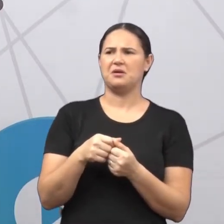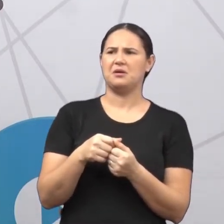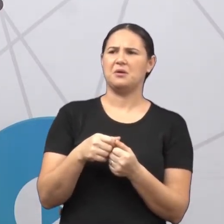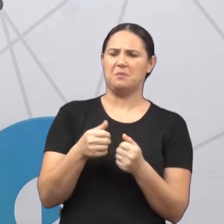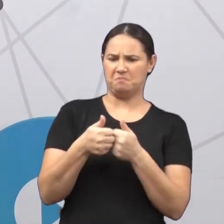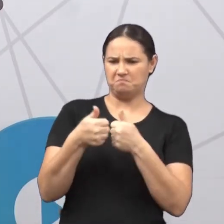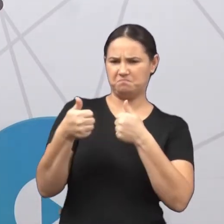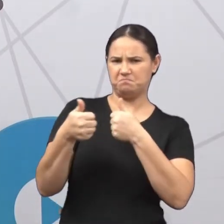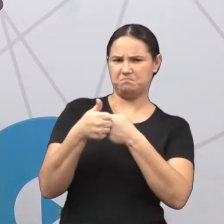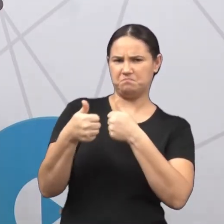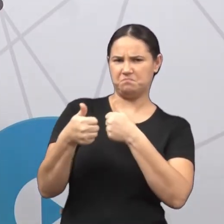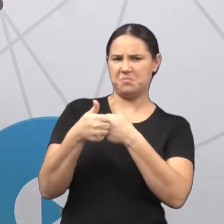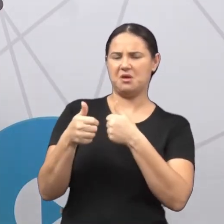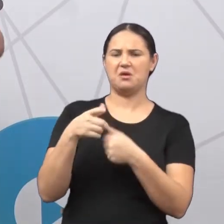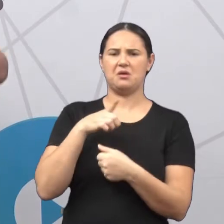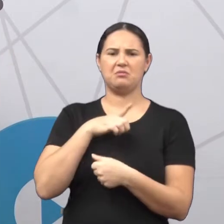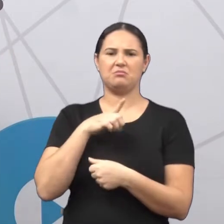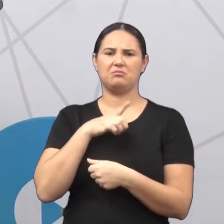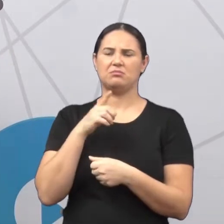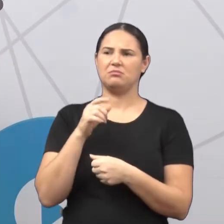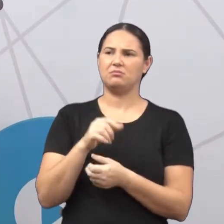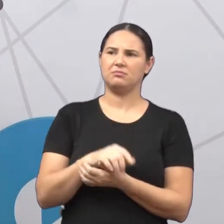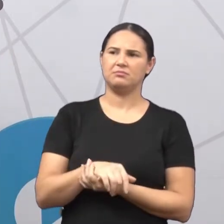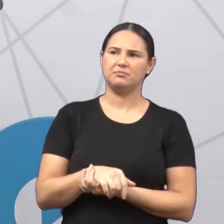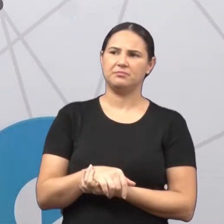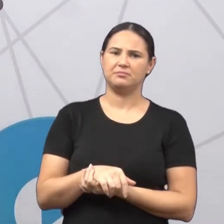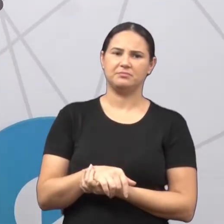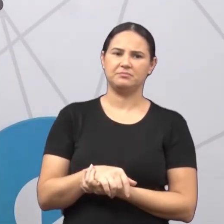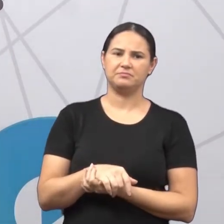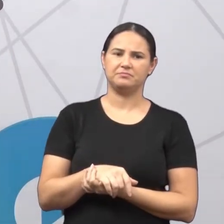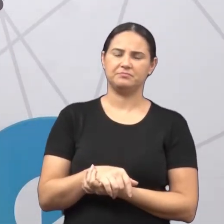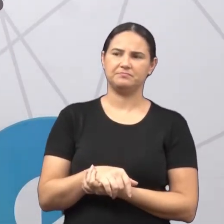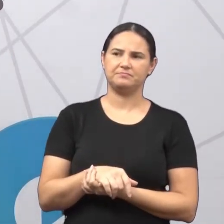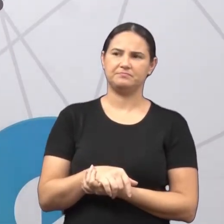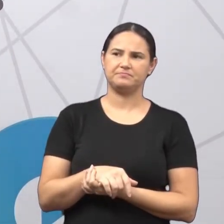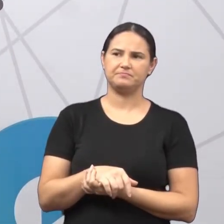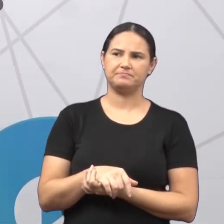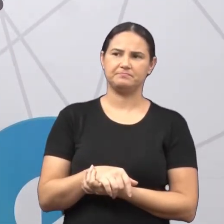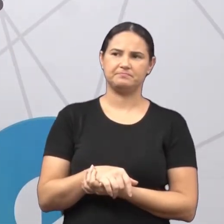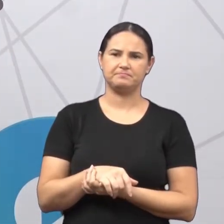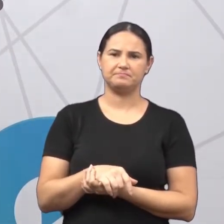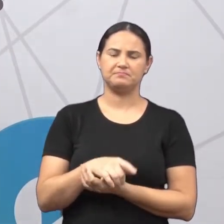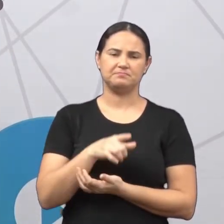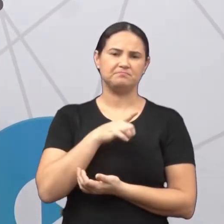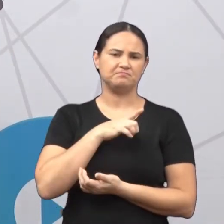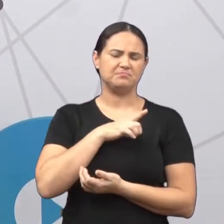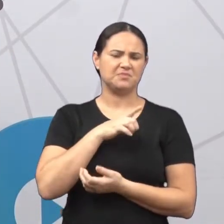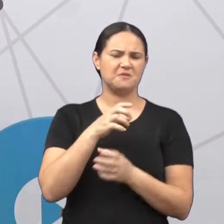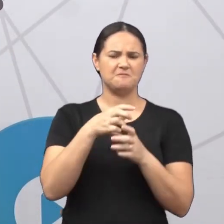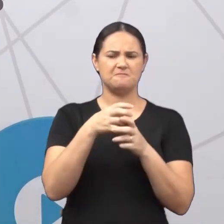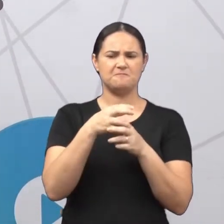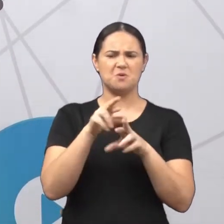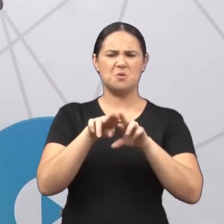perto ou longe. Entre uma infinidade de coisas que podem sim ter num bairro.